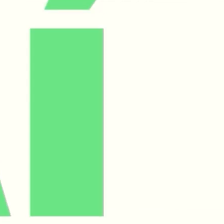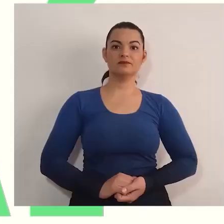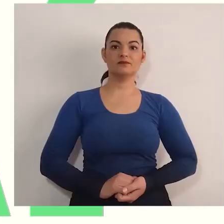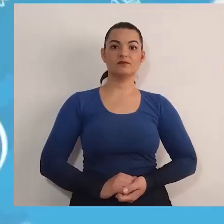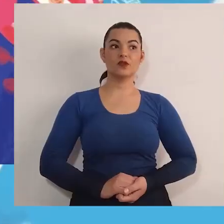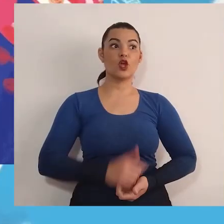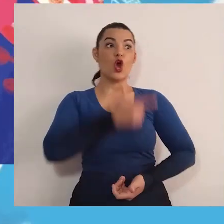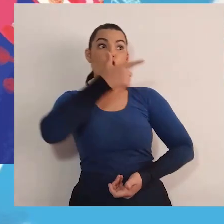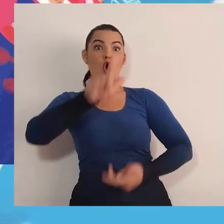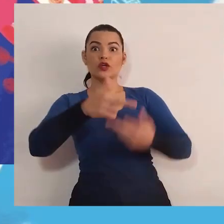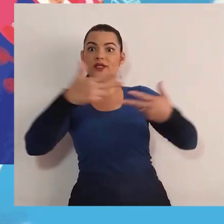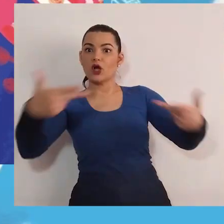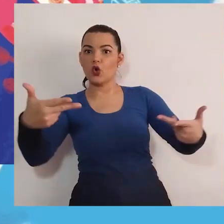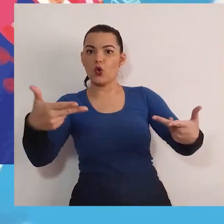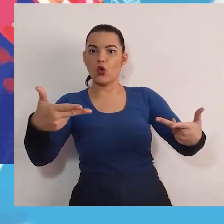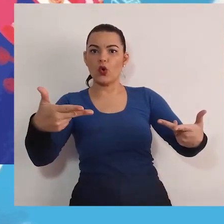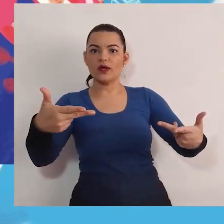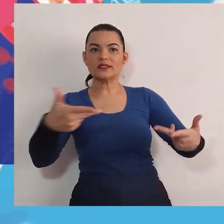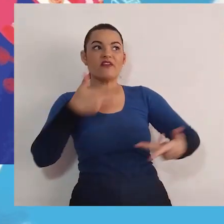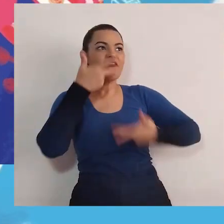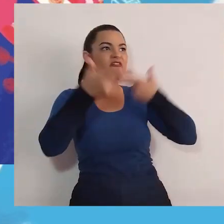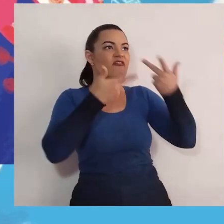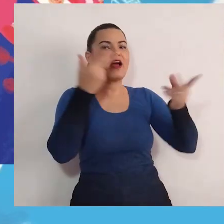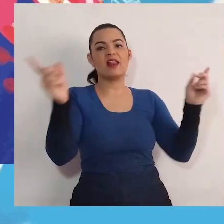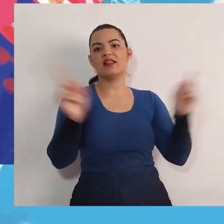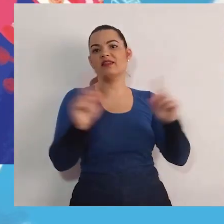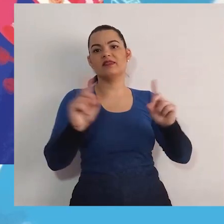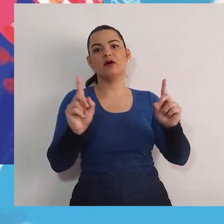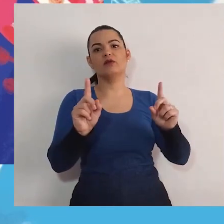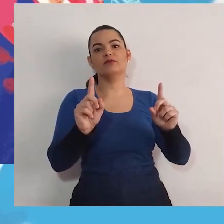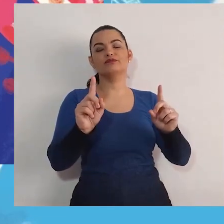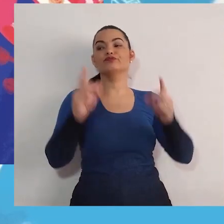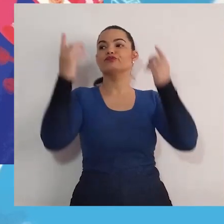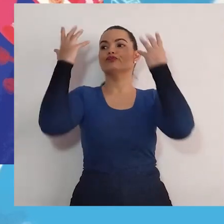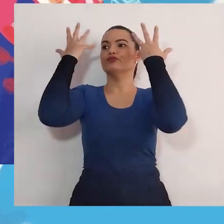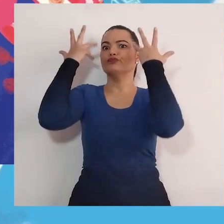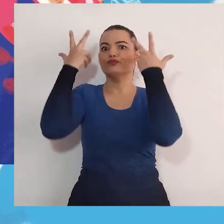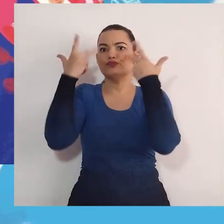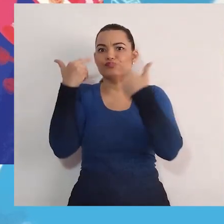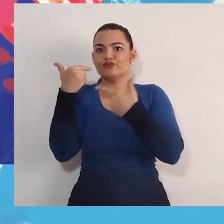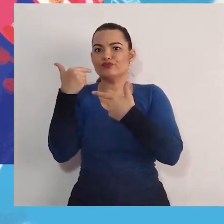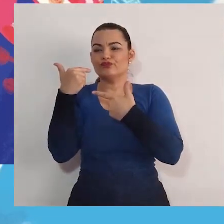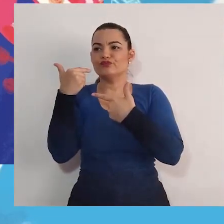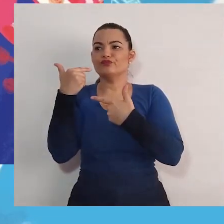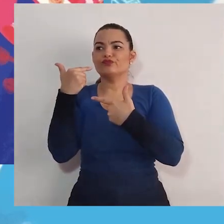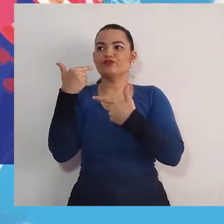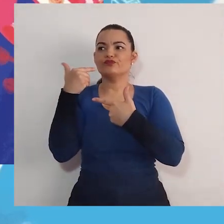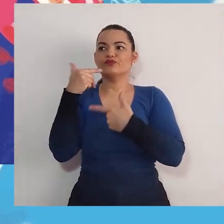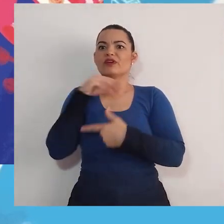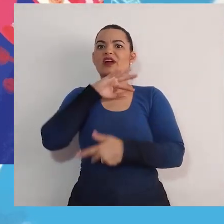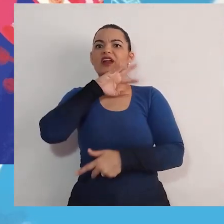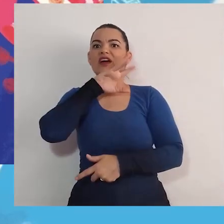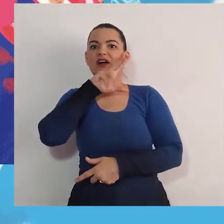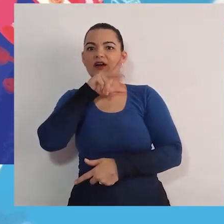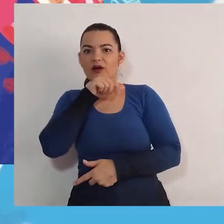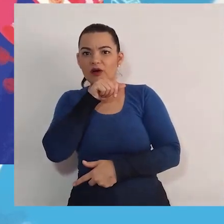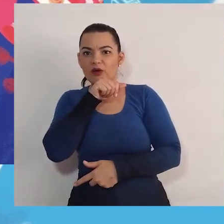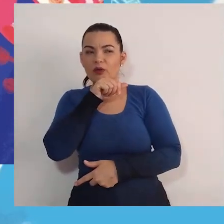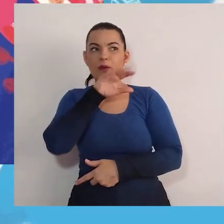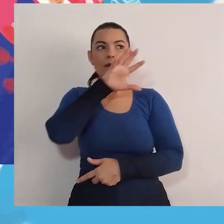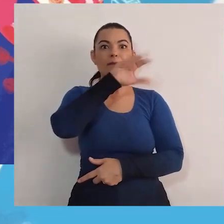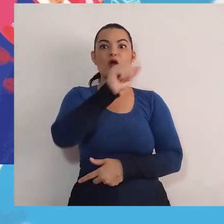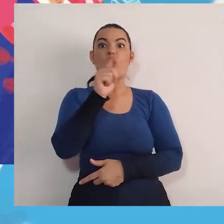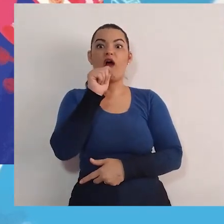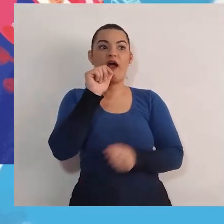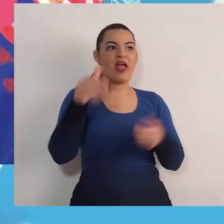Não se falava em mais nada na floresta. O leão havia desviado toda a água do rio